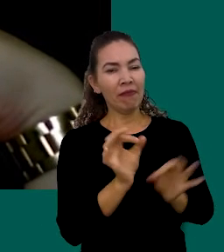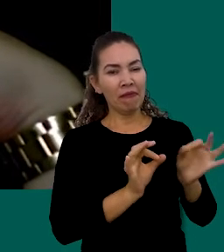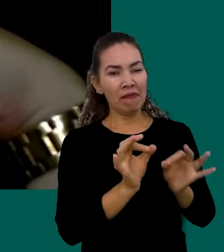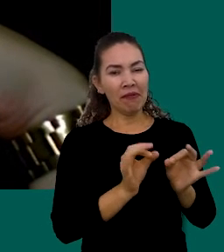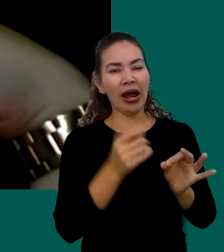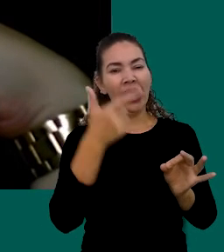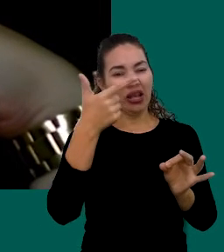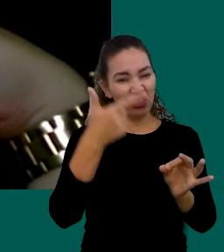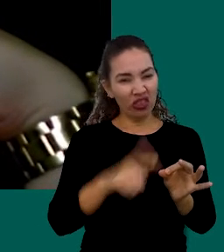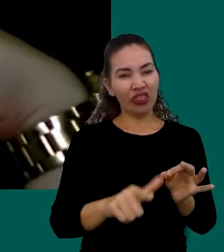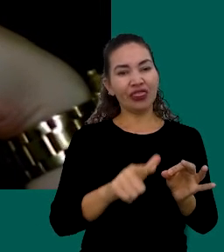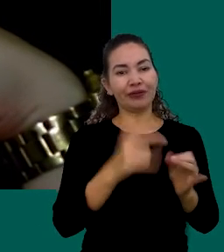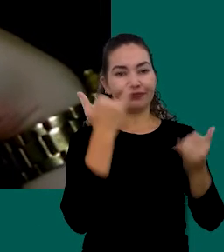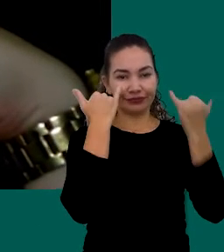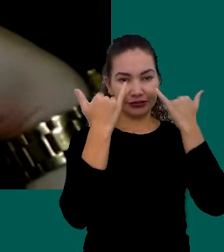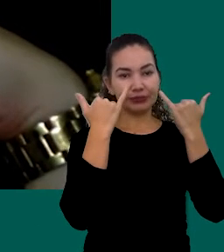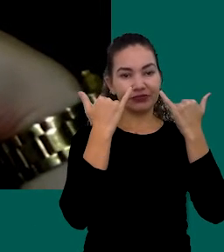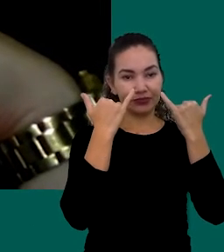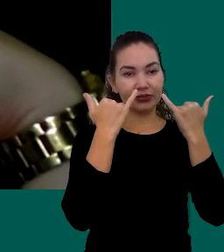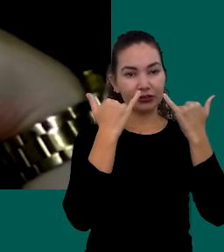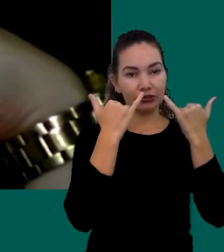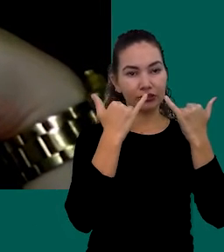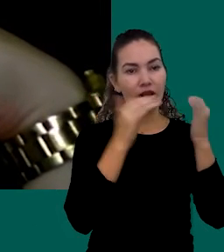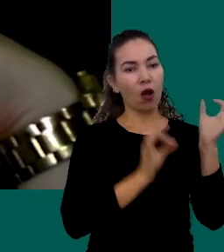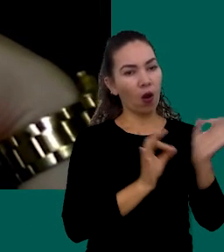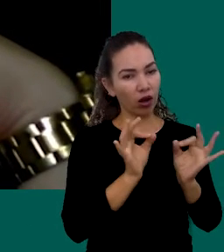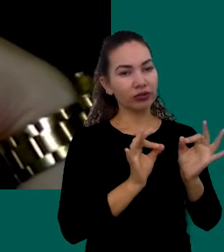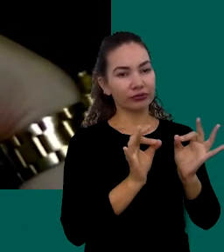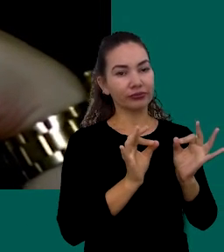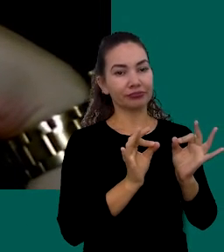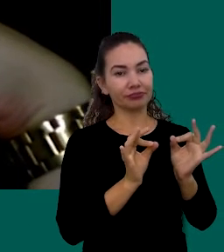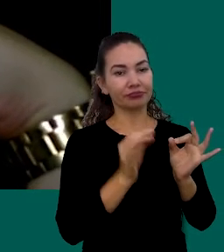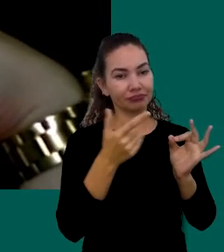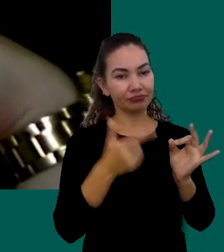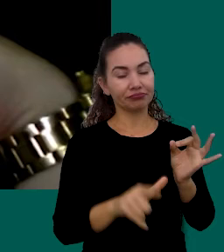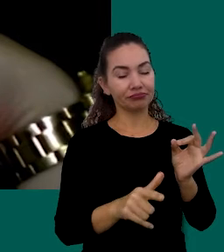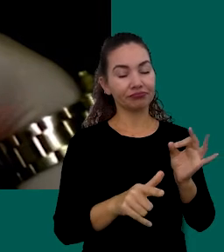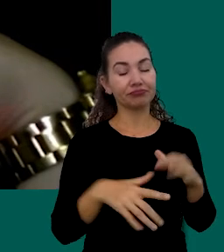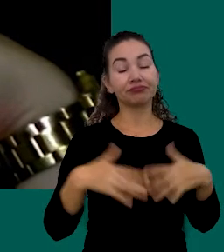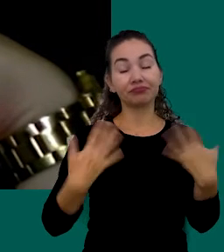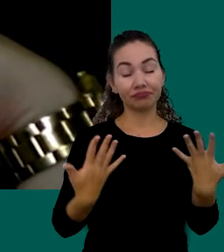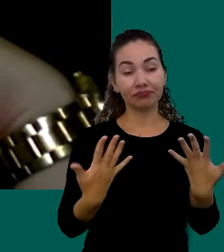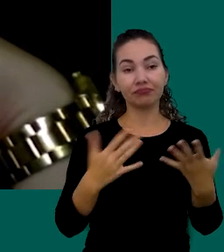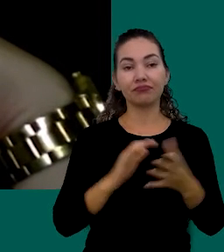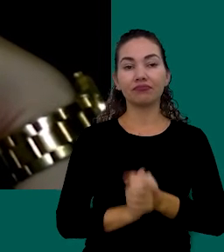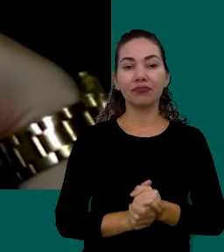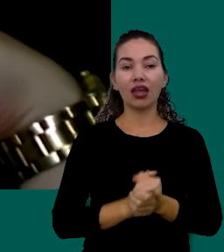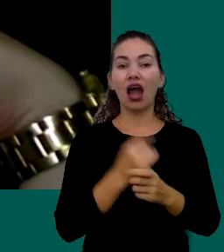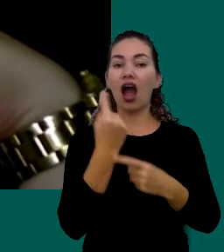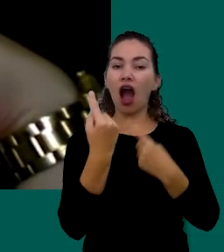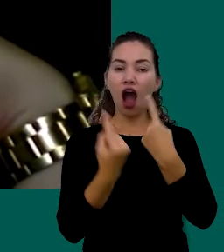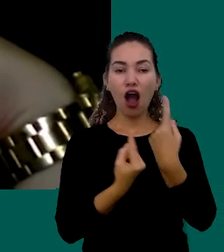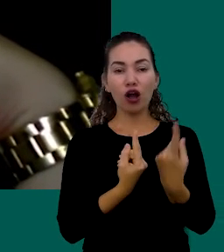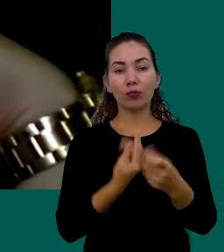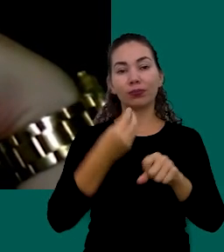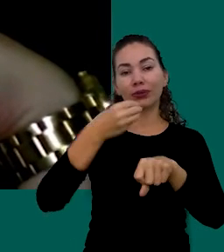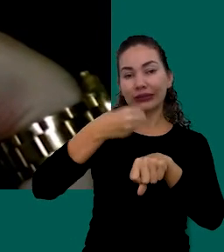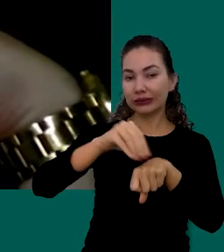Novamente Essas Informações Então Essas São Algumas Dicas